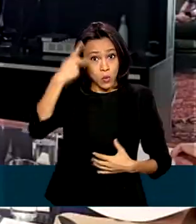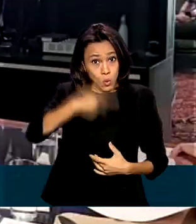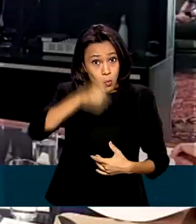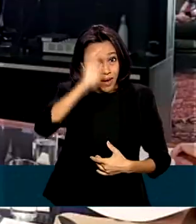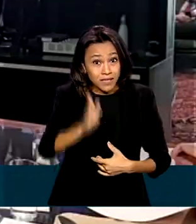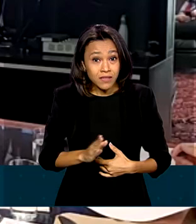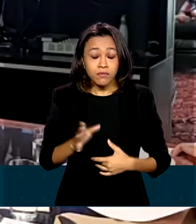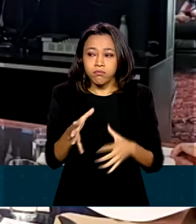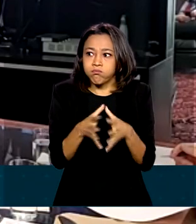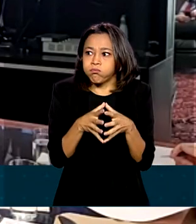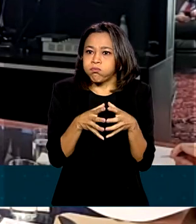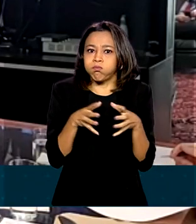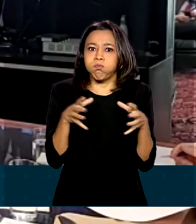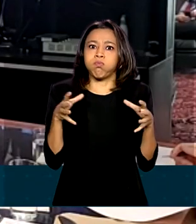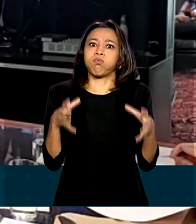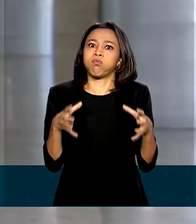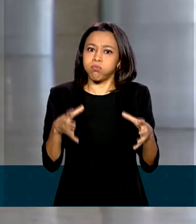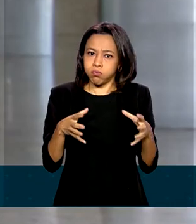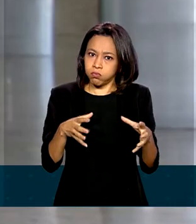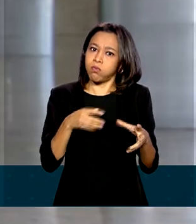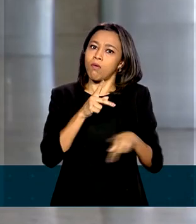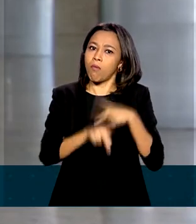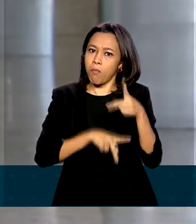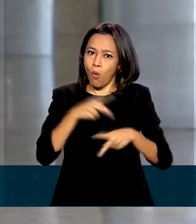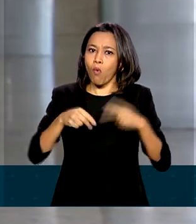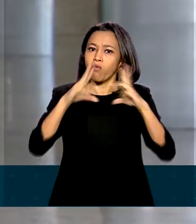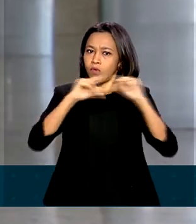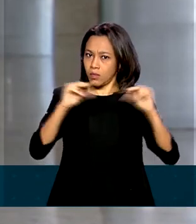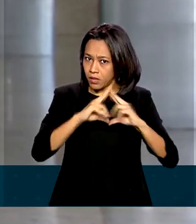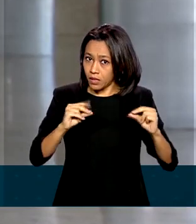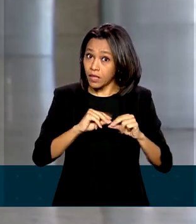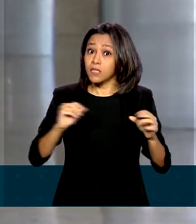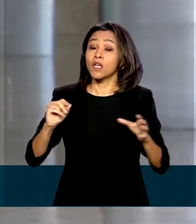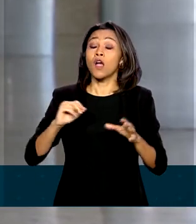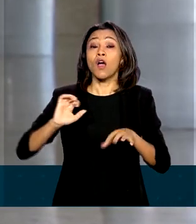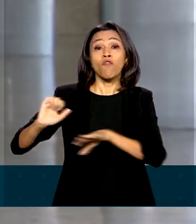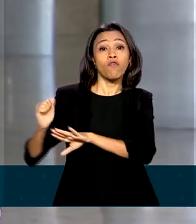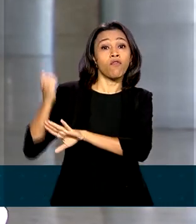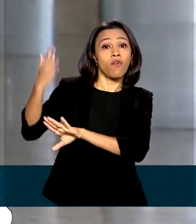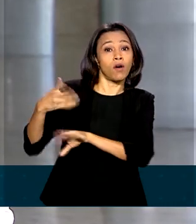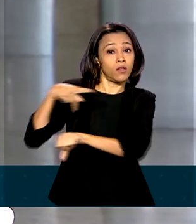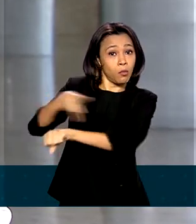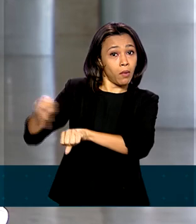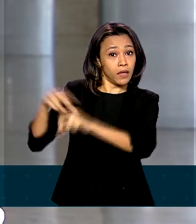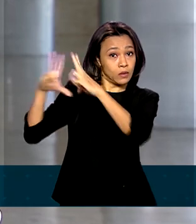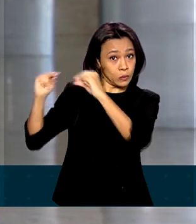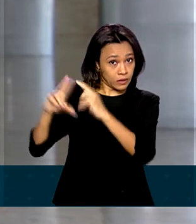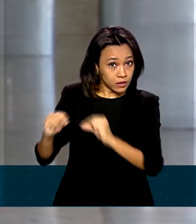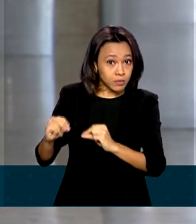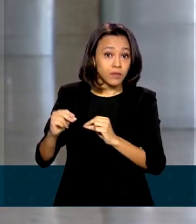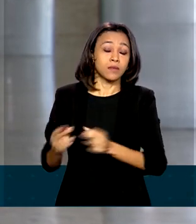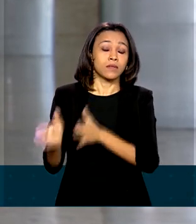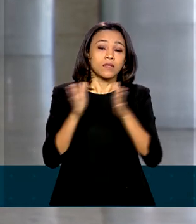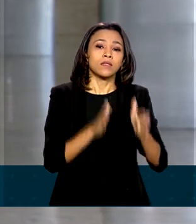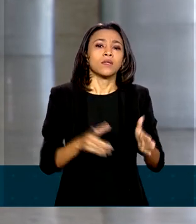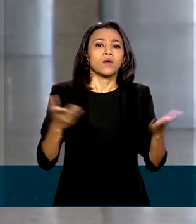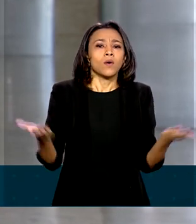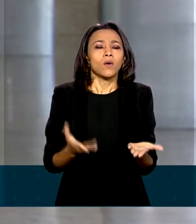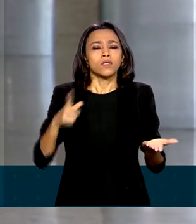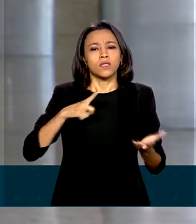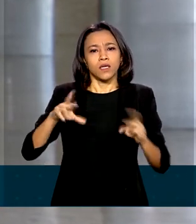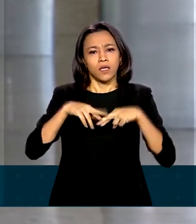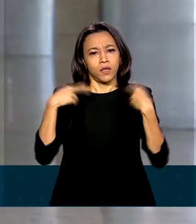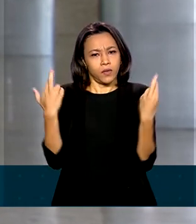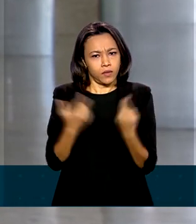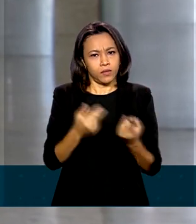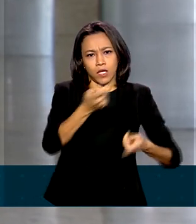libanesa fora do Líbano. Bom, o presidente Jair Bolsonaro já está aqui no Palácio do Planalto. Ele tem hoje reuniões com os ministros da Economia, do